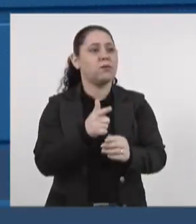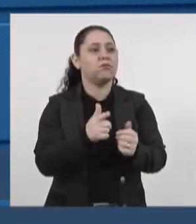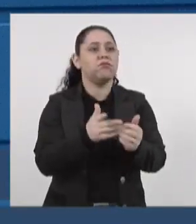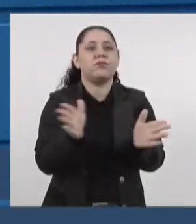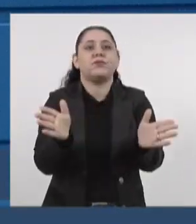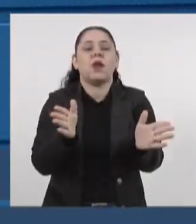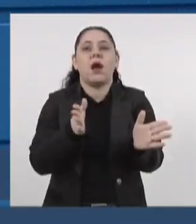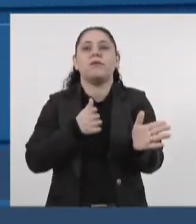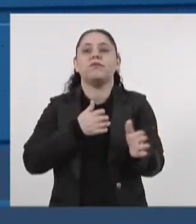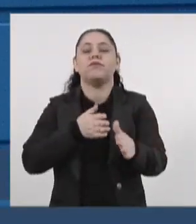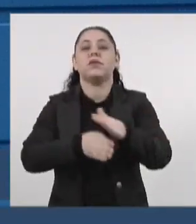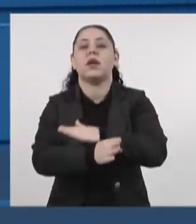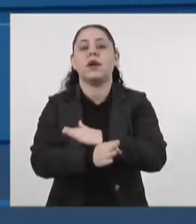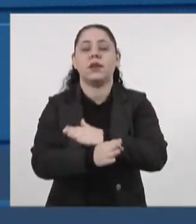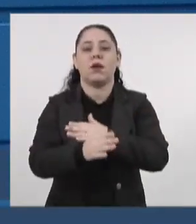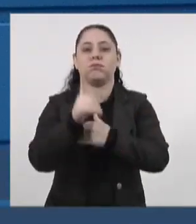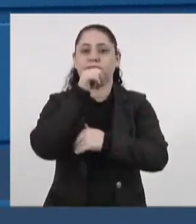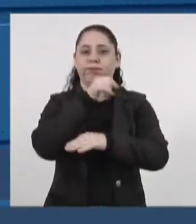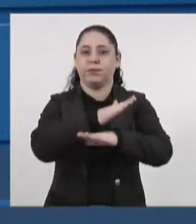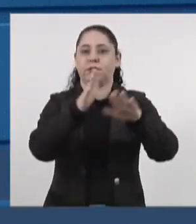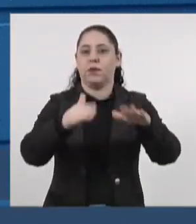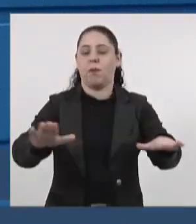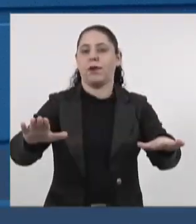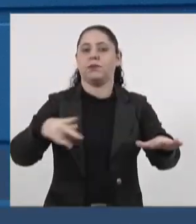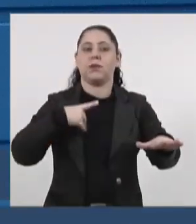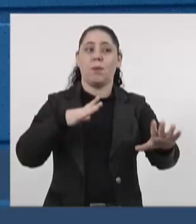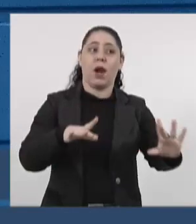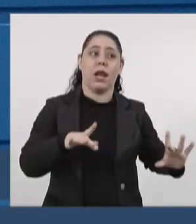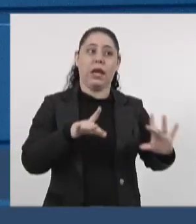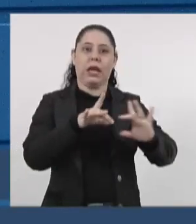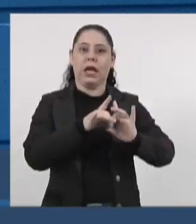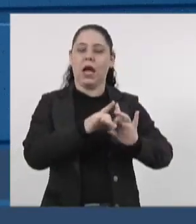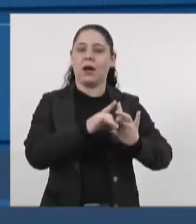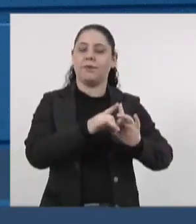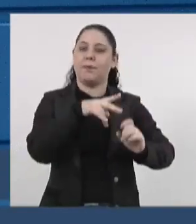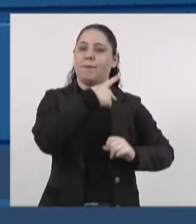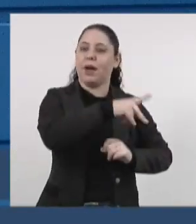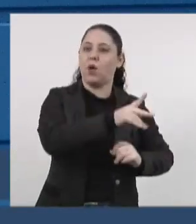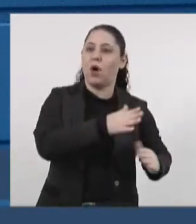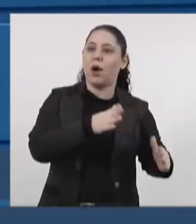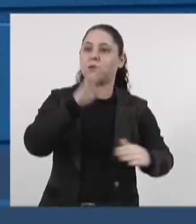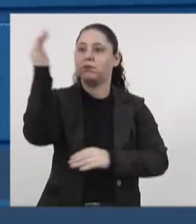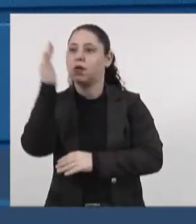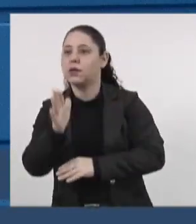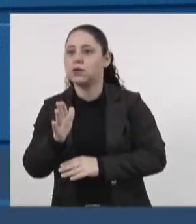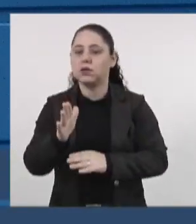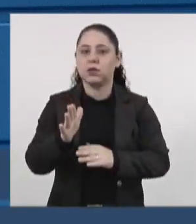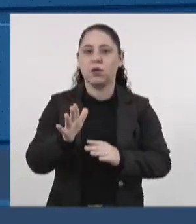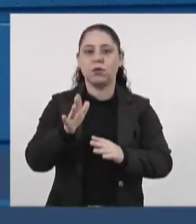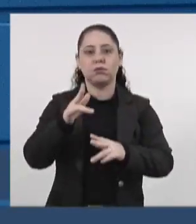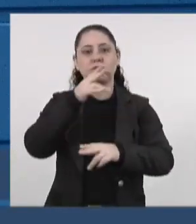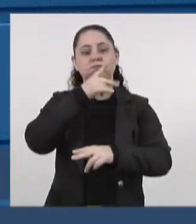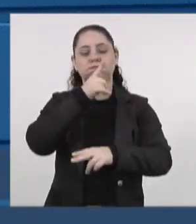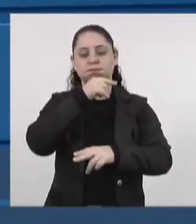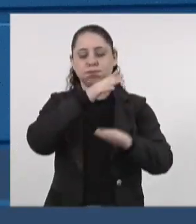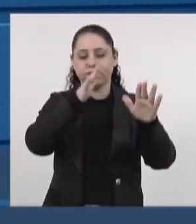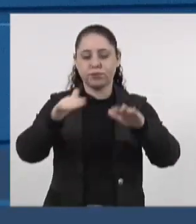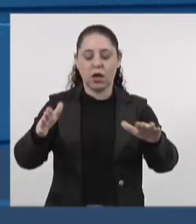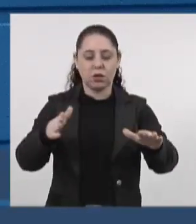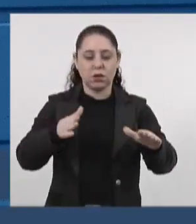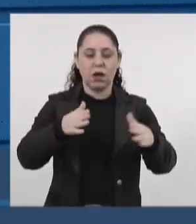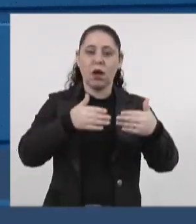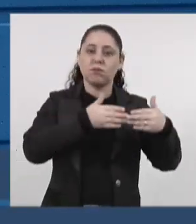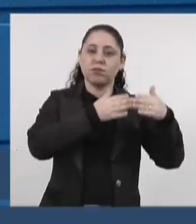ao mar. E para que o Paraguai possa se conectar às nossas ferrovias, é fundamental esse ramal de Ponta Porã,